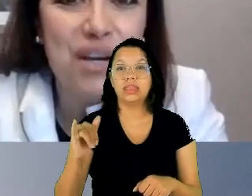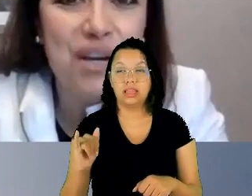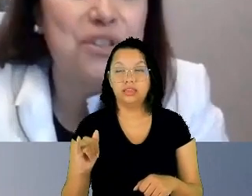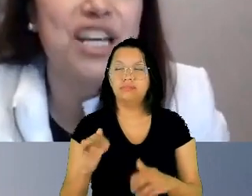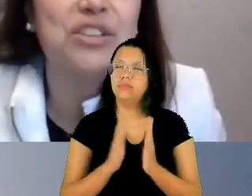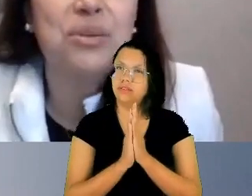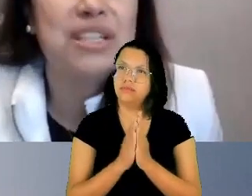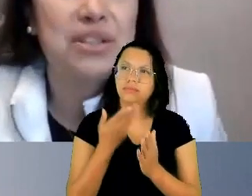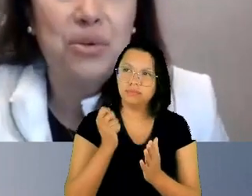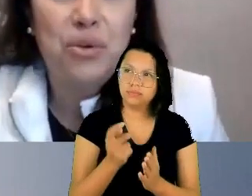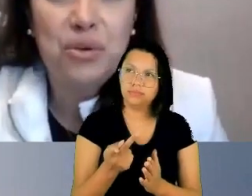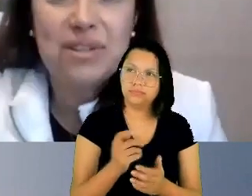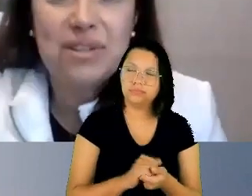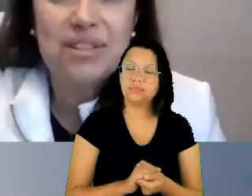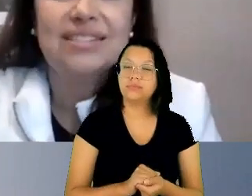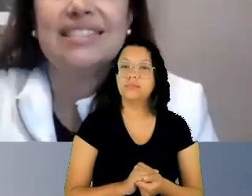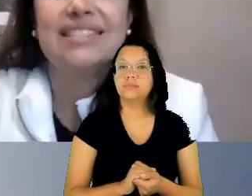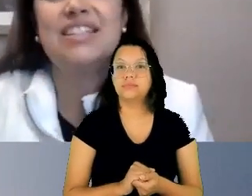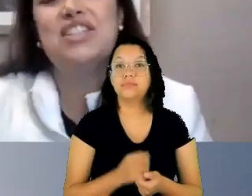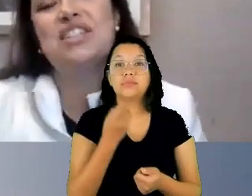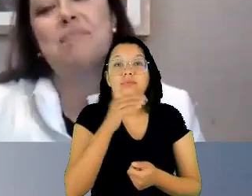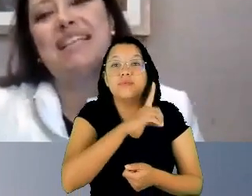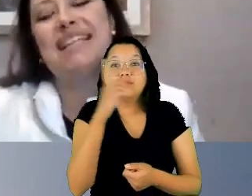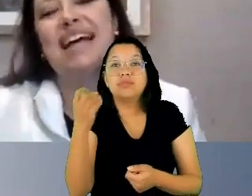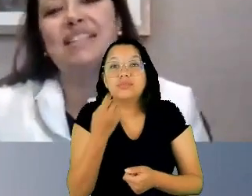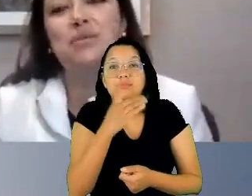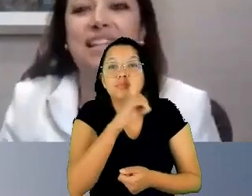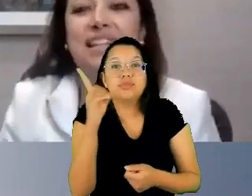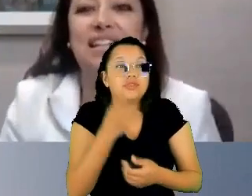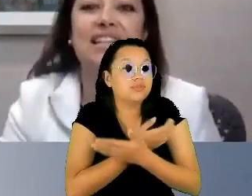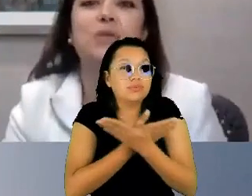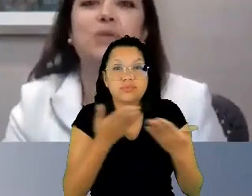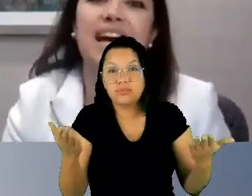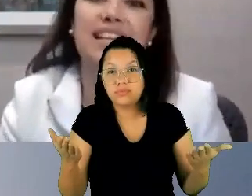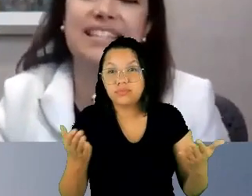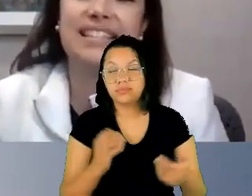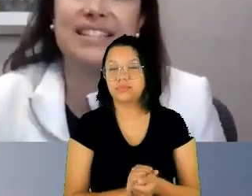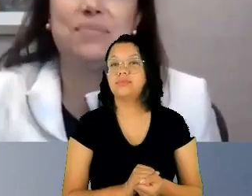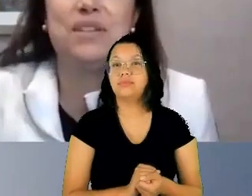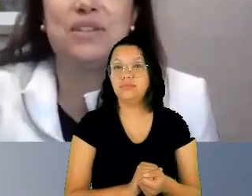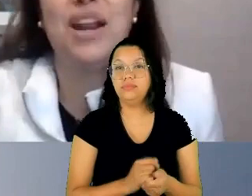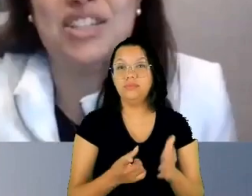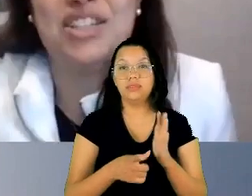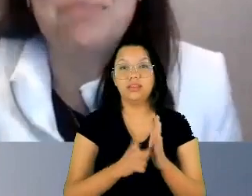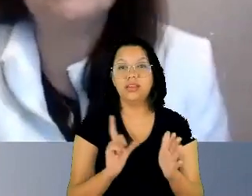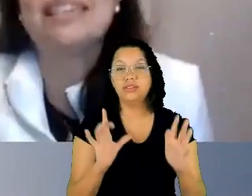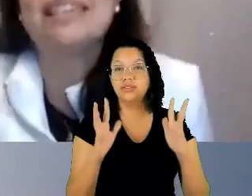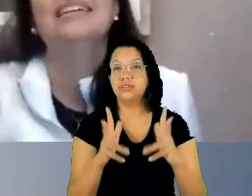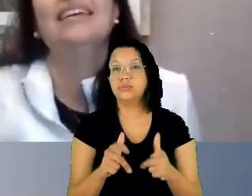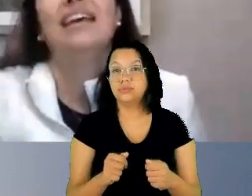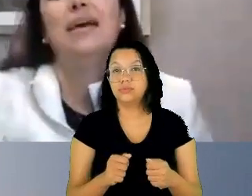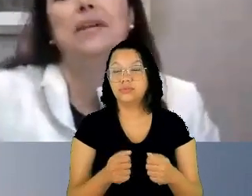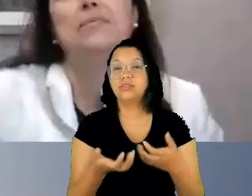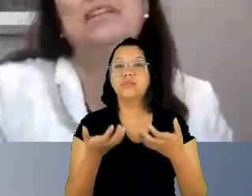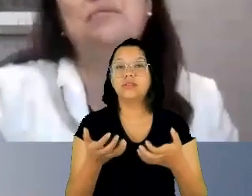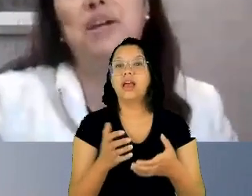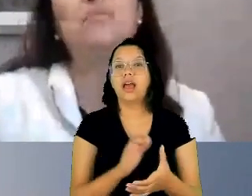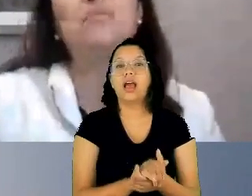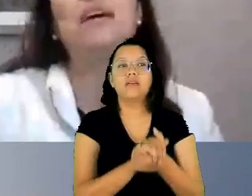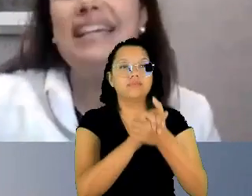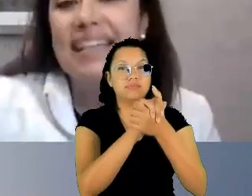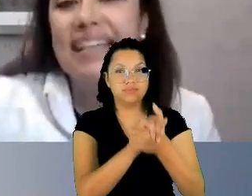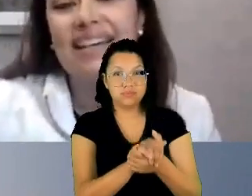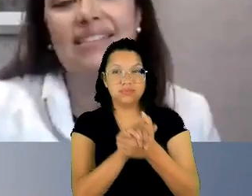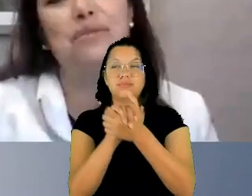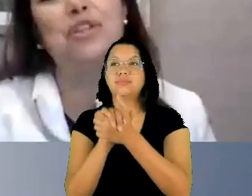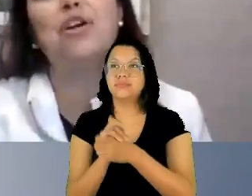Bom dia, bom dia a todas e todos. Antes de mais nada, eu gostaria de saudar as minhas colegas de mesa. É para mim uma